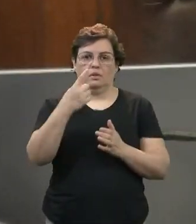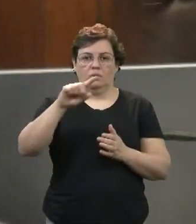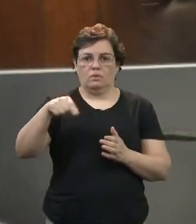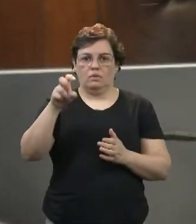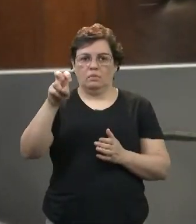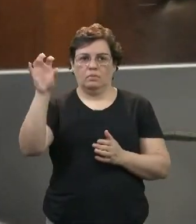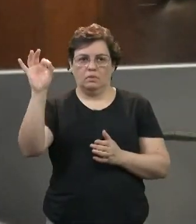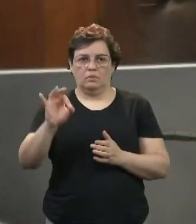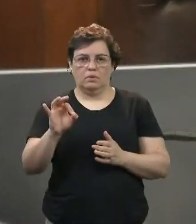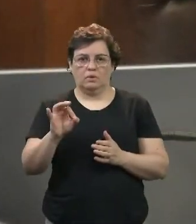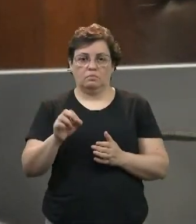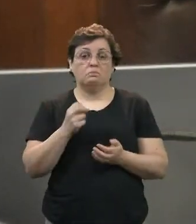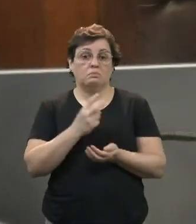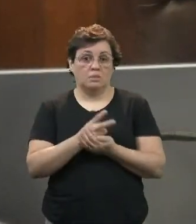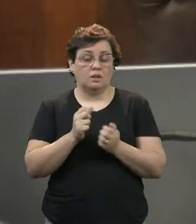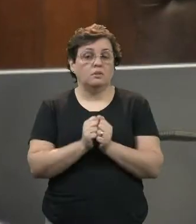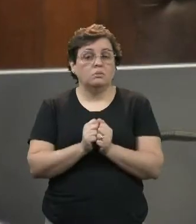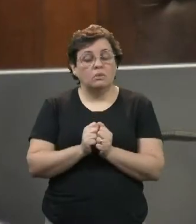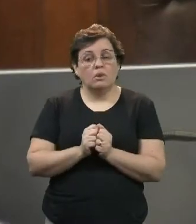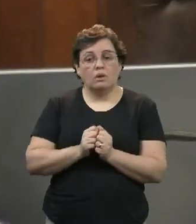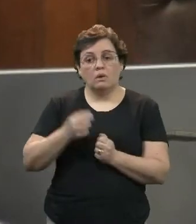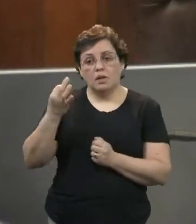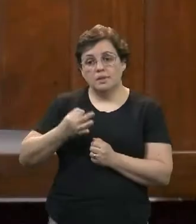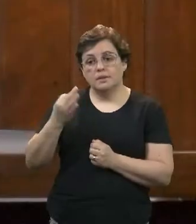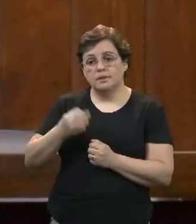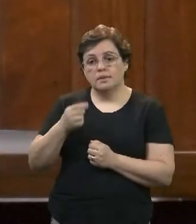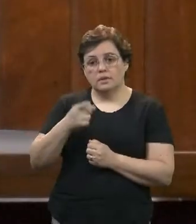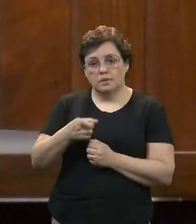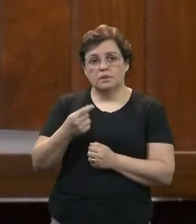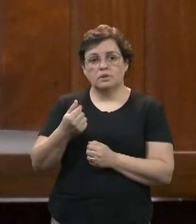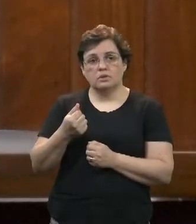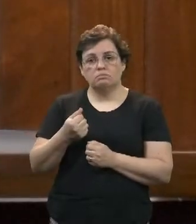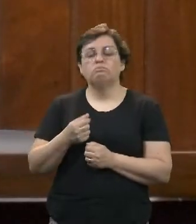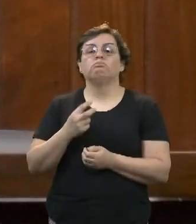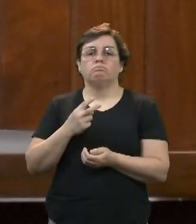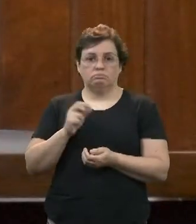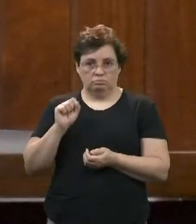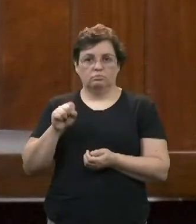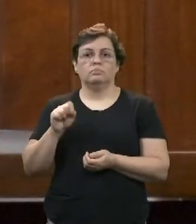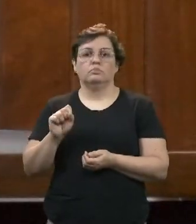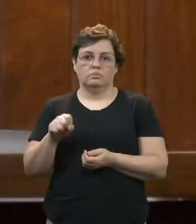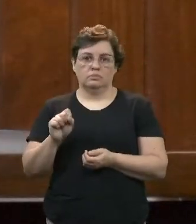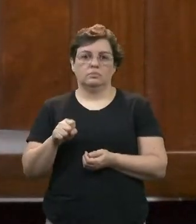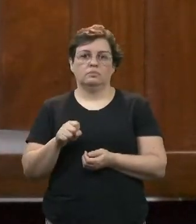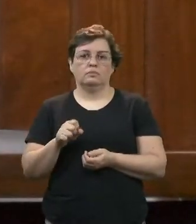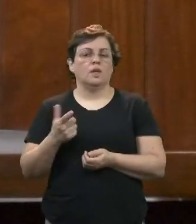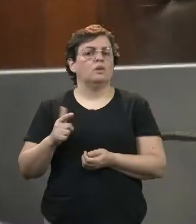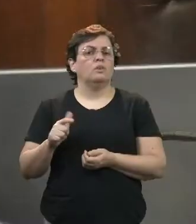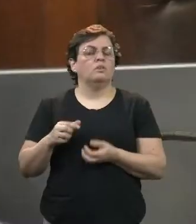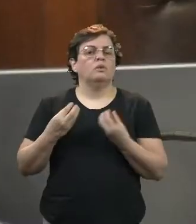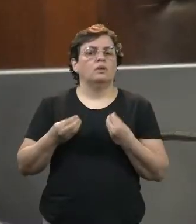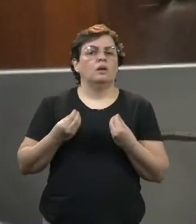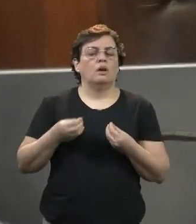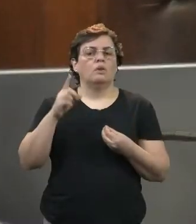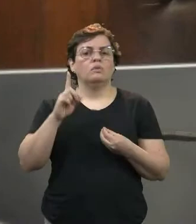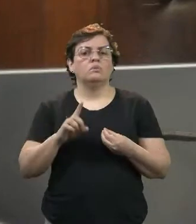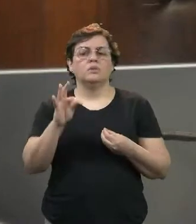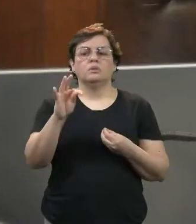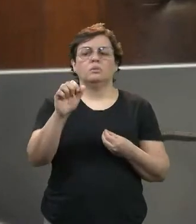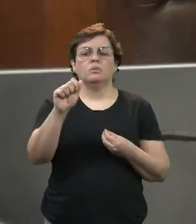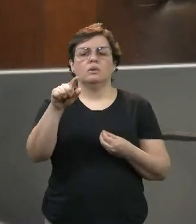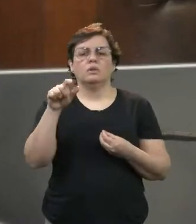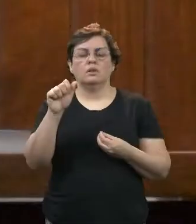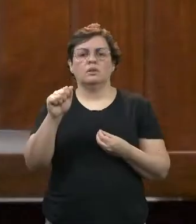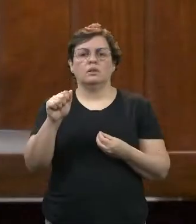Mesmo com esse dinheiro garantido, que é o consignado? Mesmo com esse dinheiro garantido. Mesmo com esse dinheiro garantido. Não teria condições de ser uma taxa